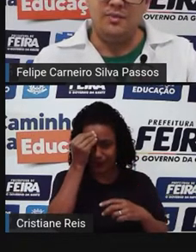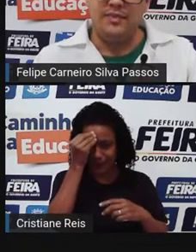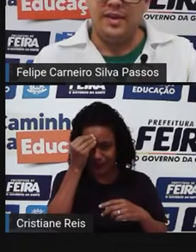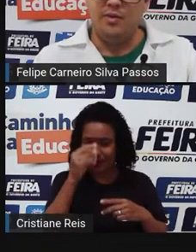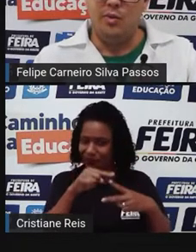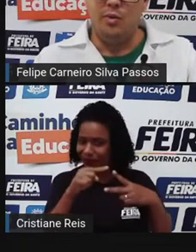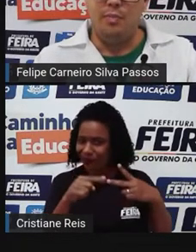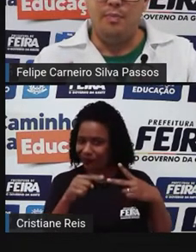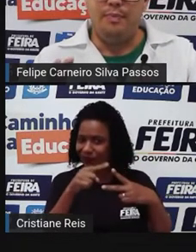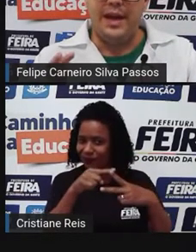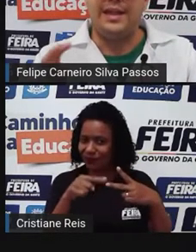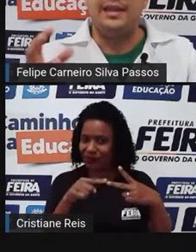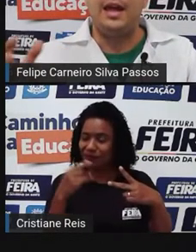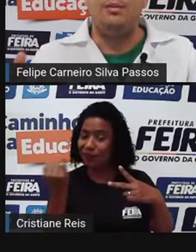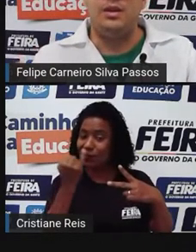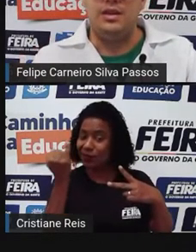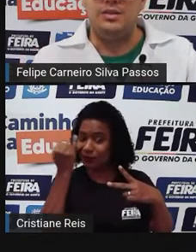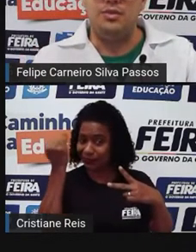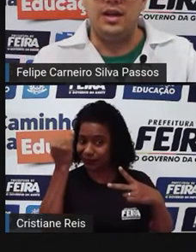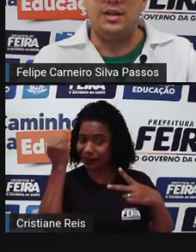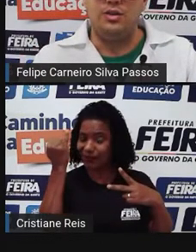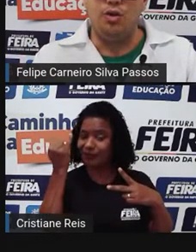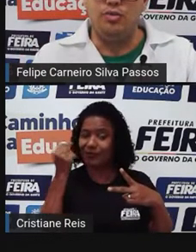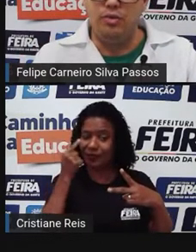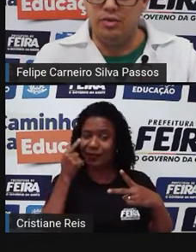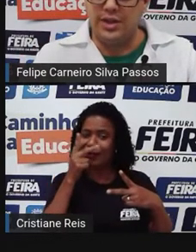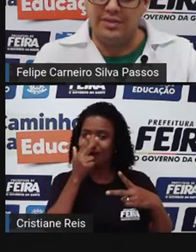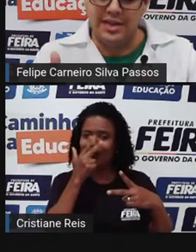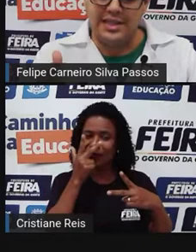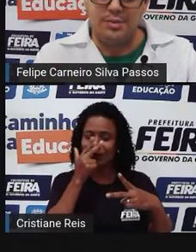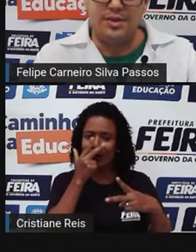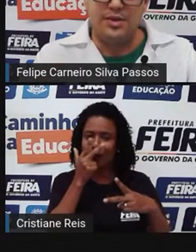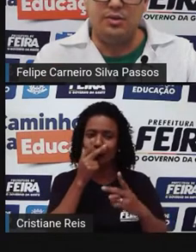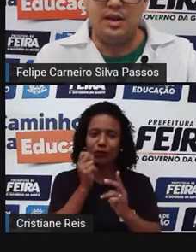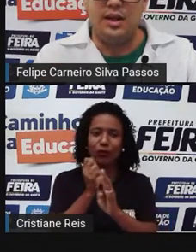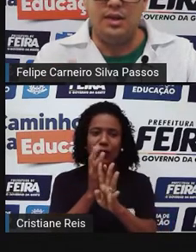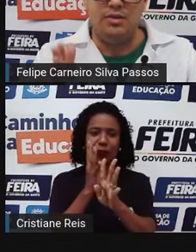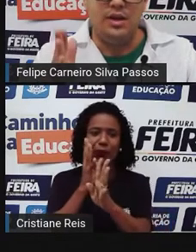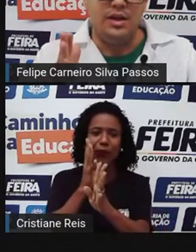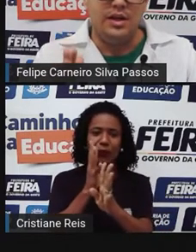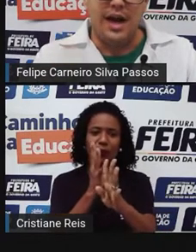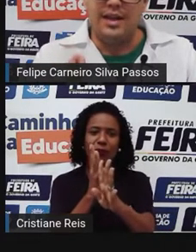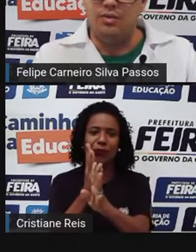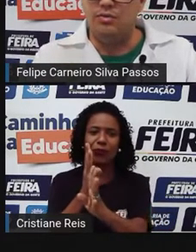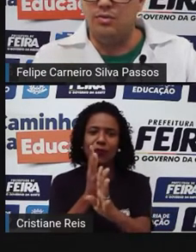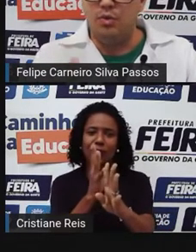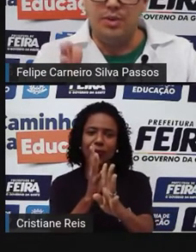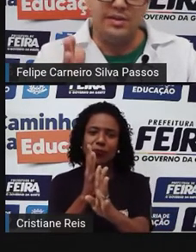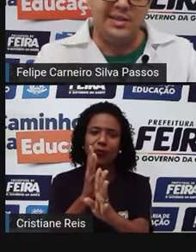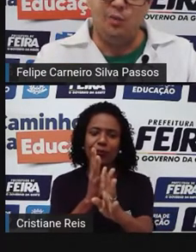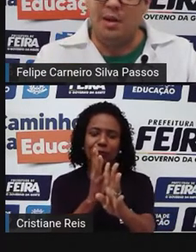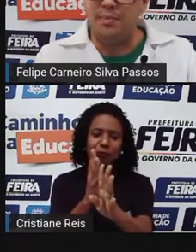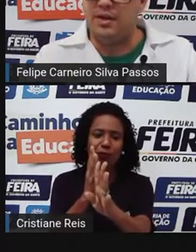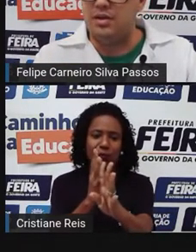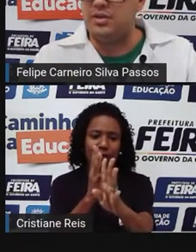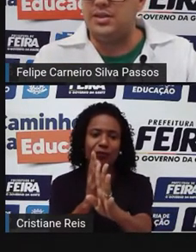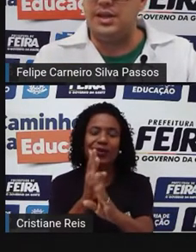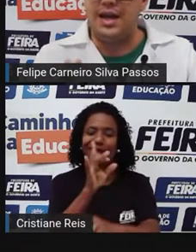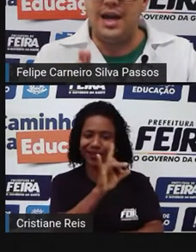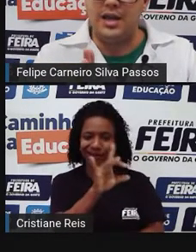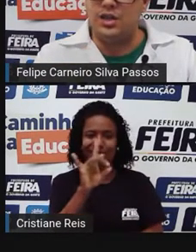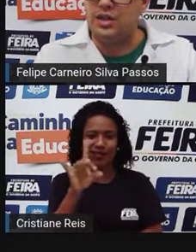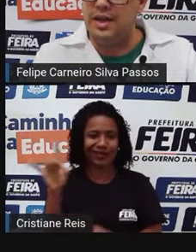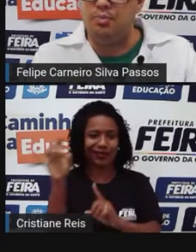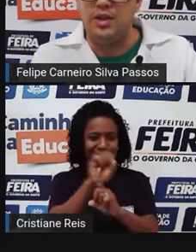Primeiro, o pré-determinismo, né? Todo mundo estava lá em cima do seu trilho, cada um cumprindo seu papel na